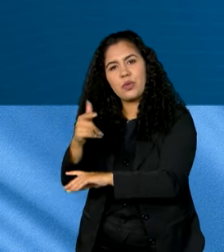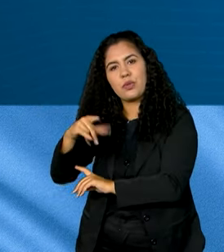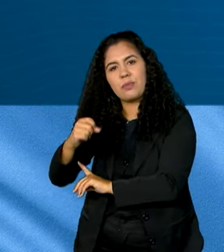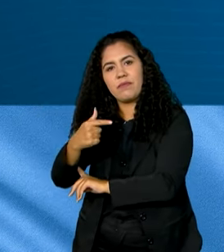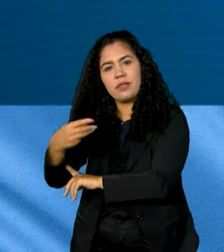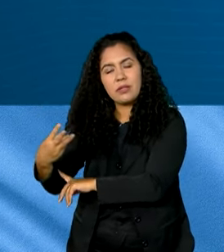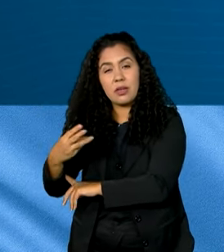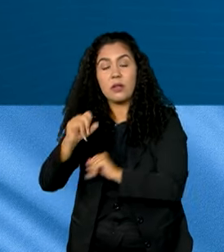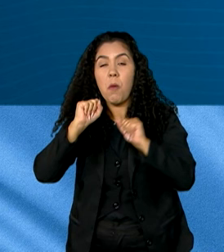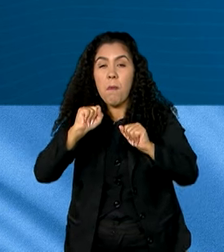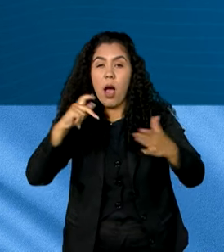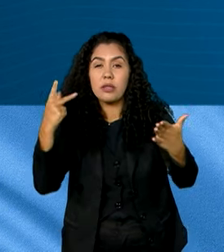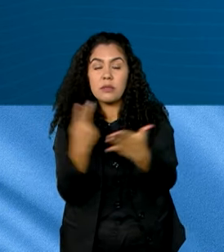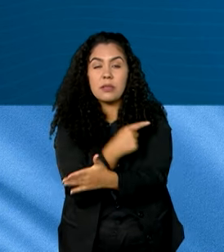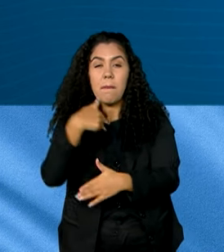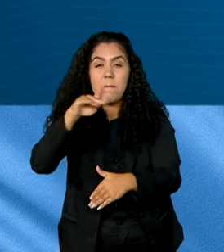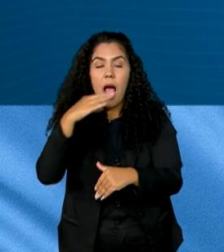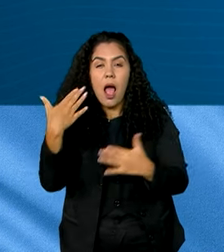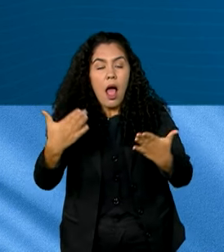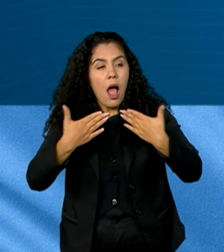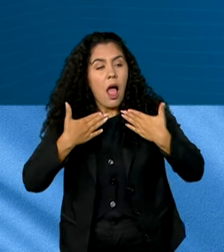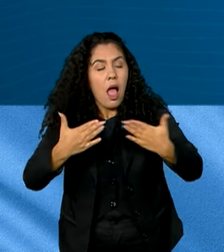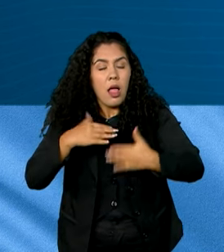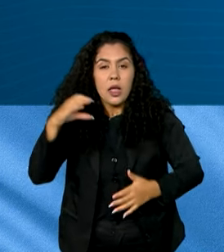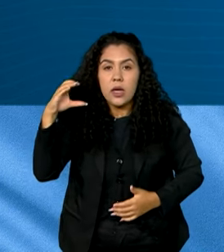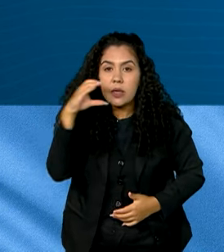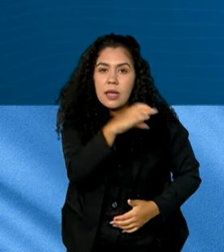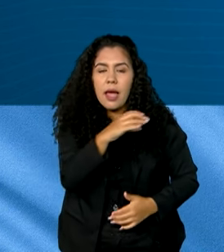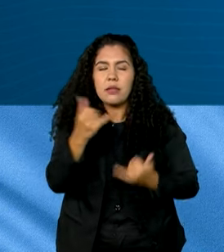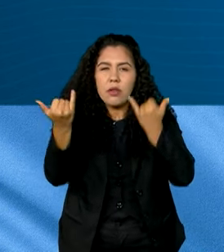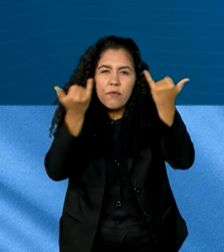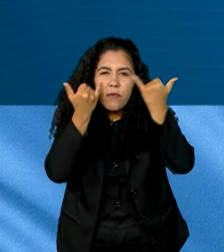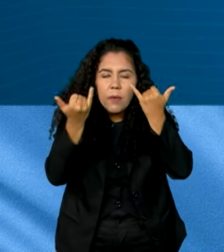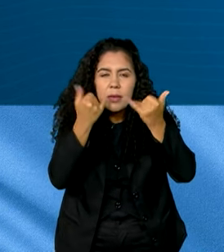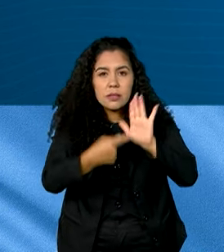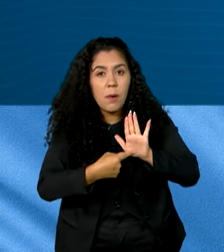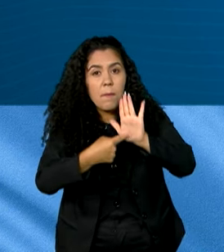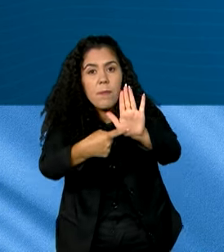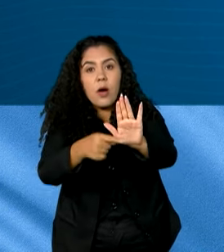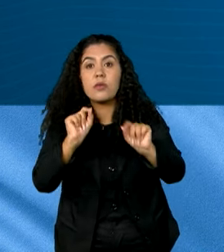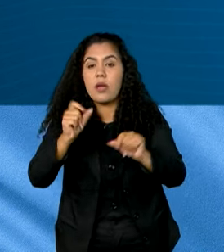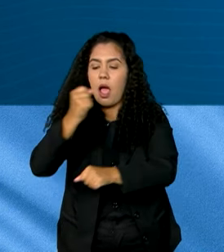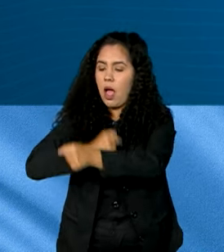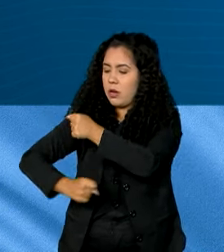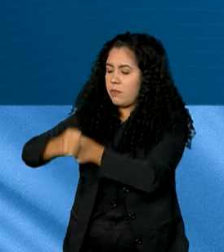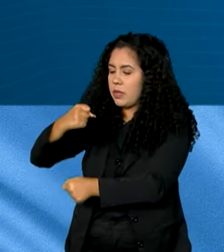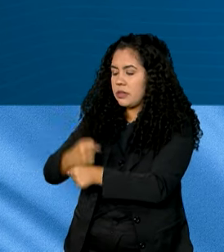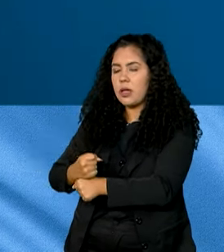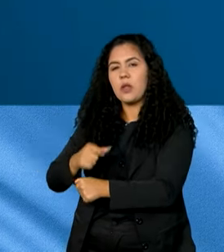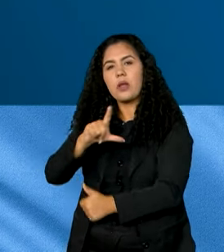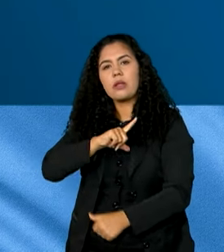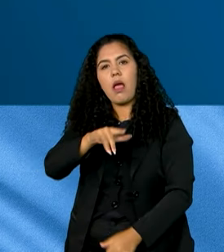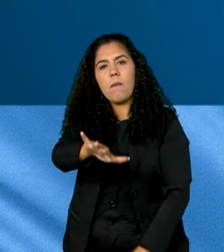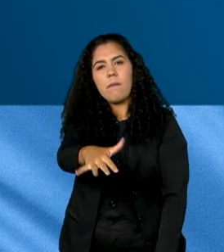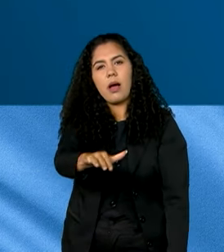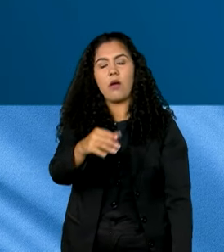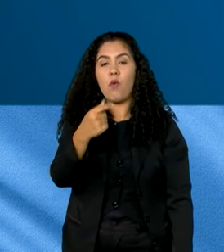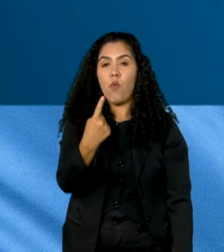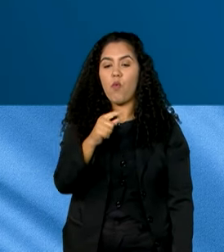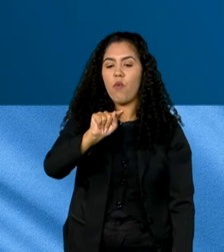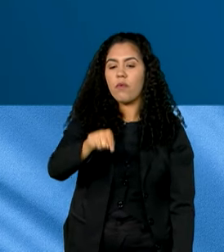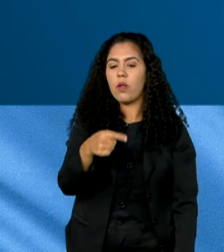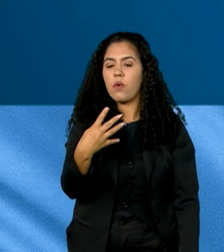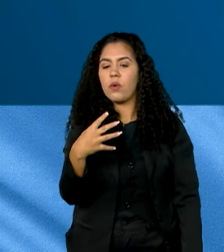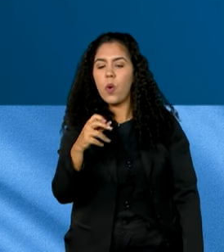mais quente já registrado. Dados mostram que o ano passado alcançou uma média de 1,48 graus